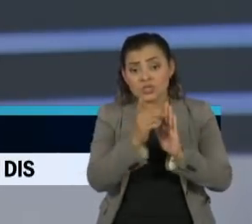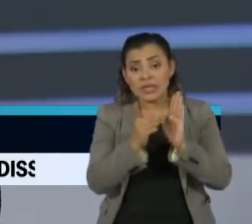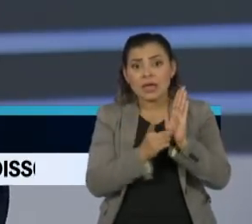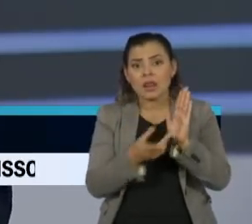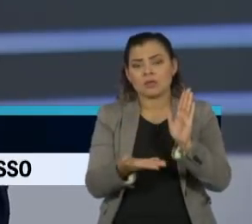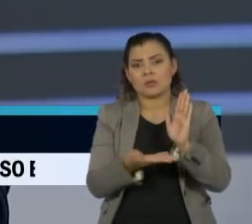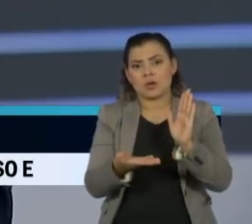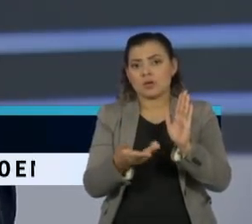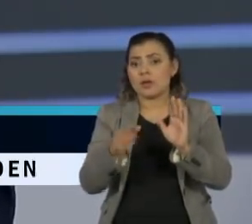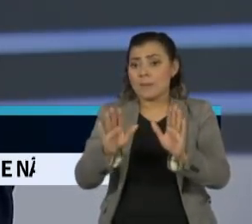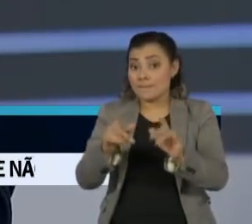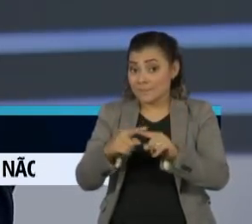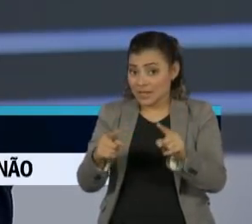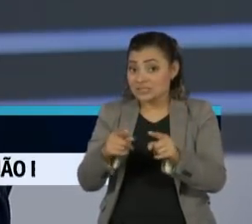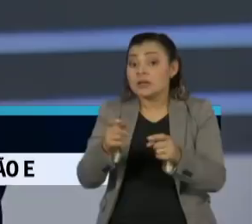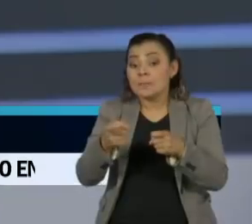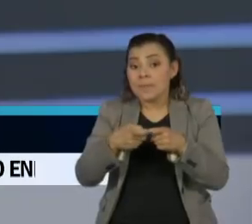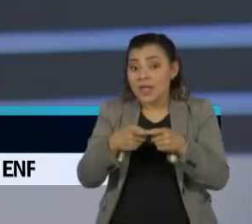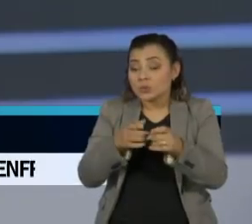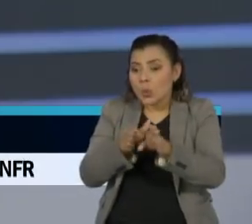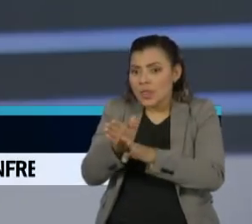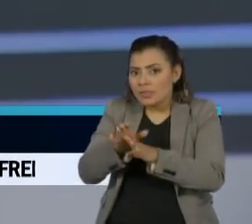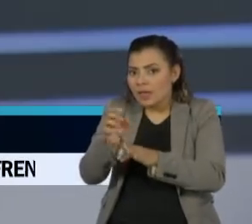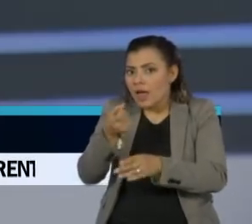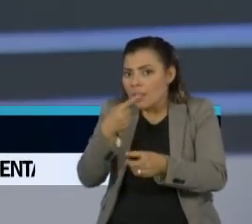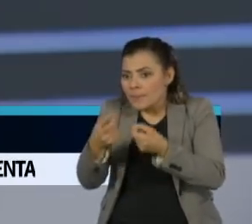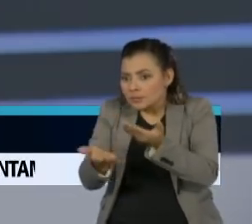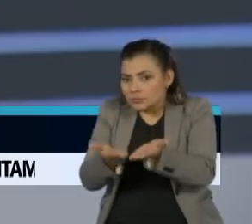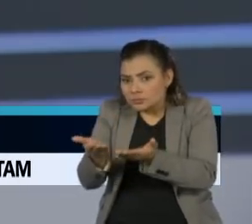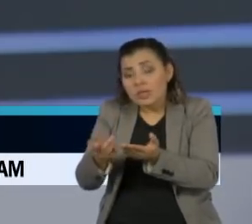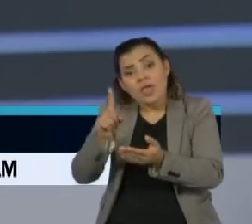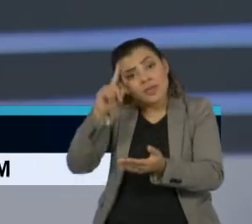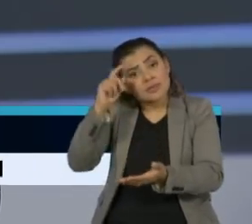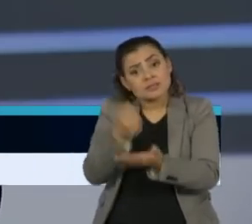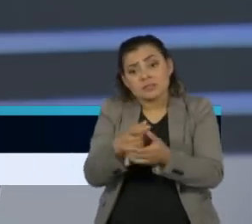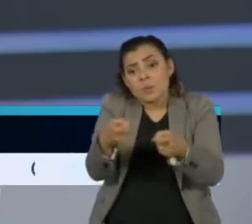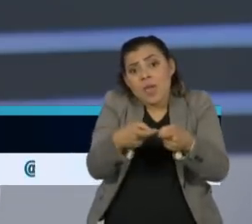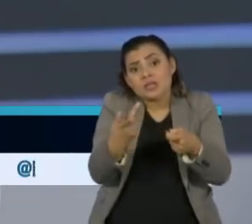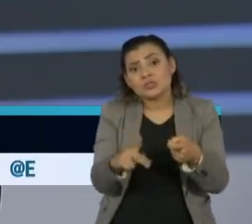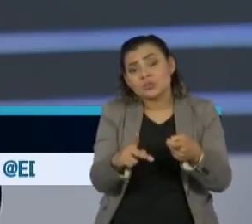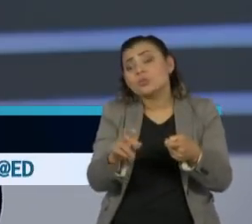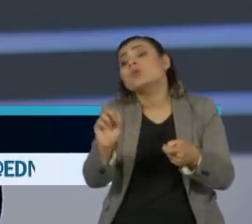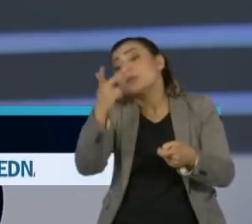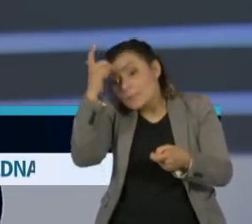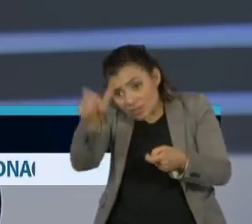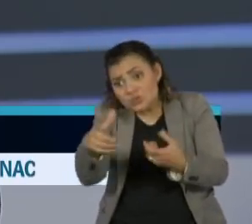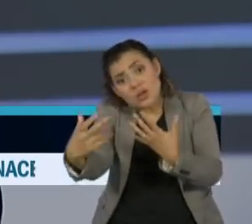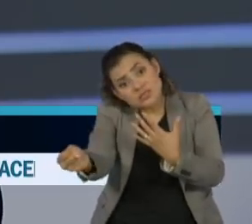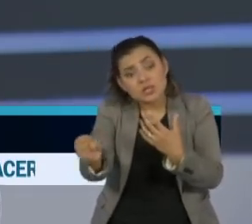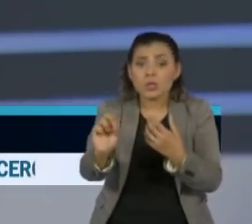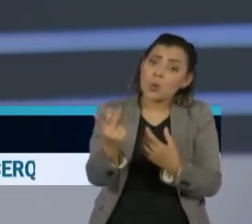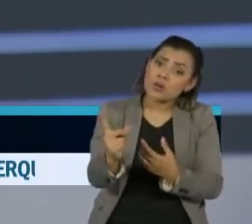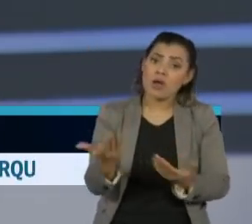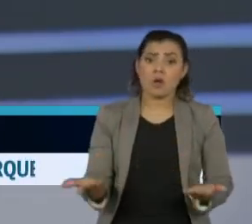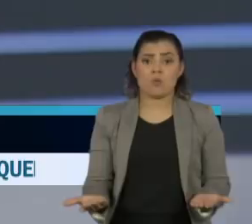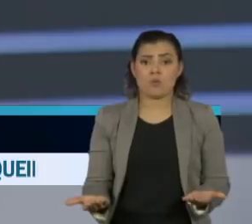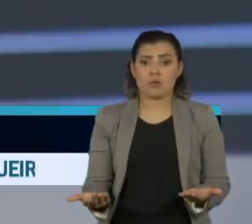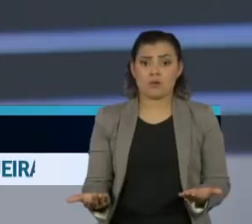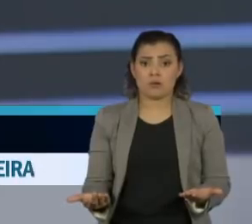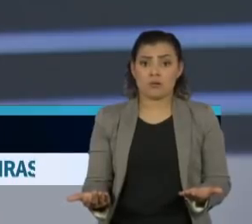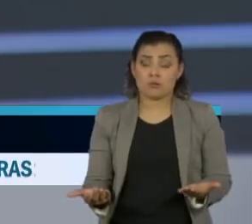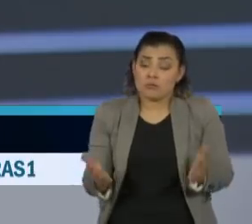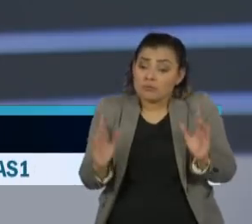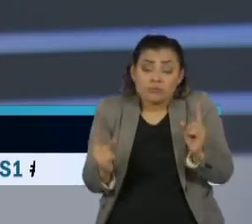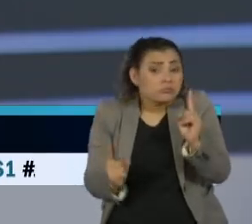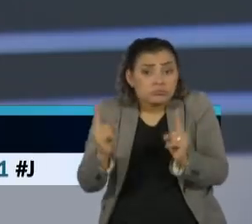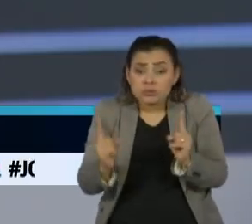quanto à prescrição da cloroquina, sim ou não, isso é uma decisão de quem toma... Por exemplo, pode